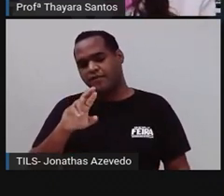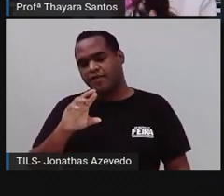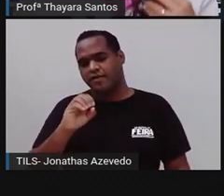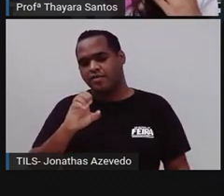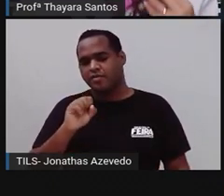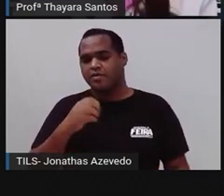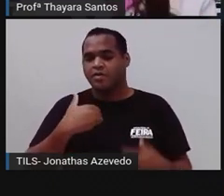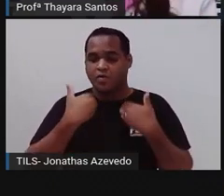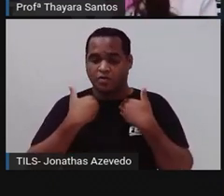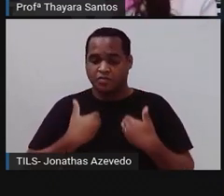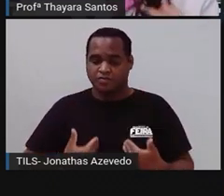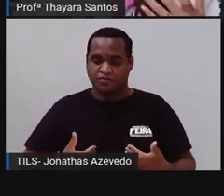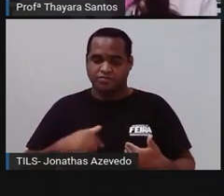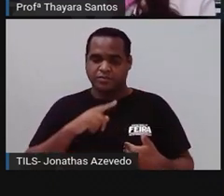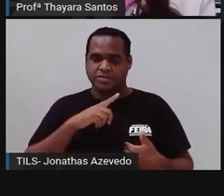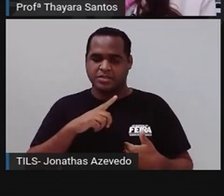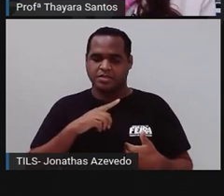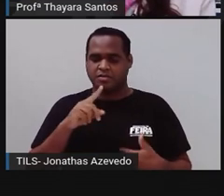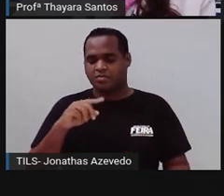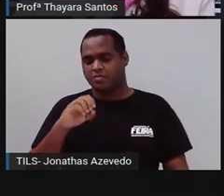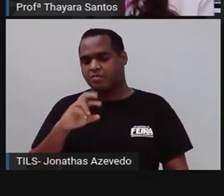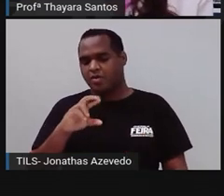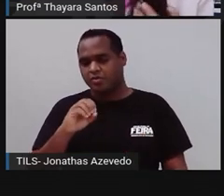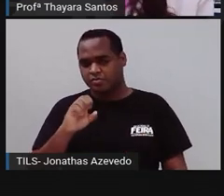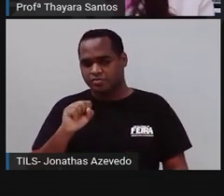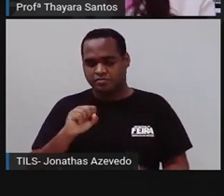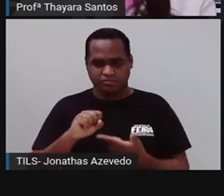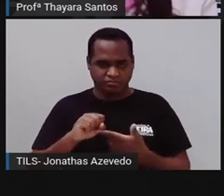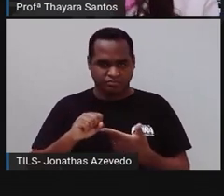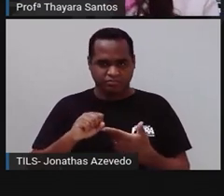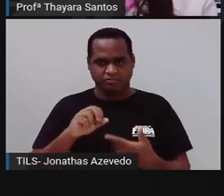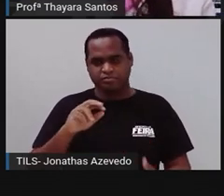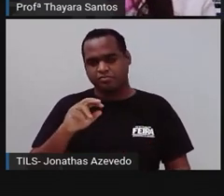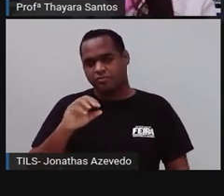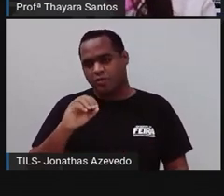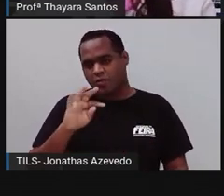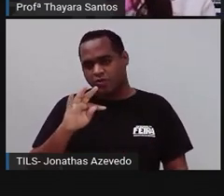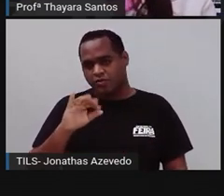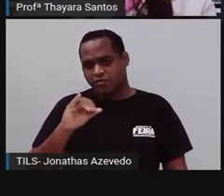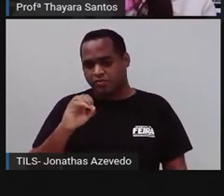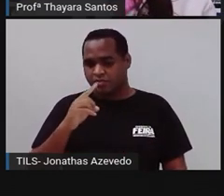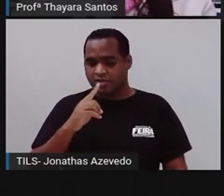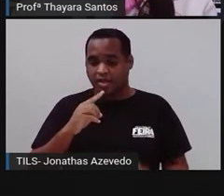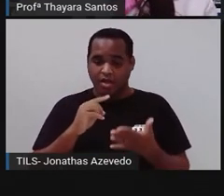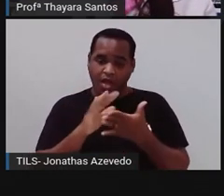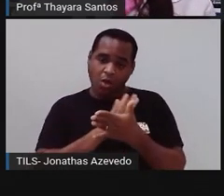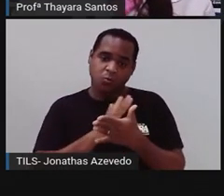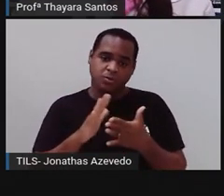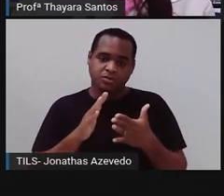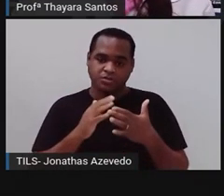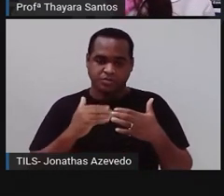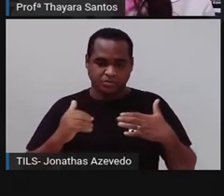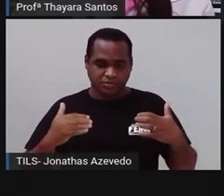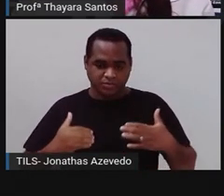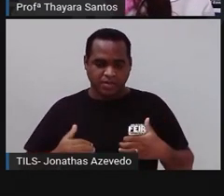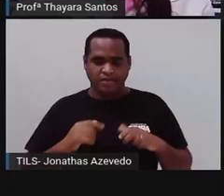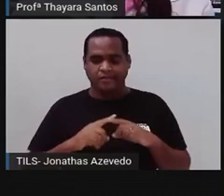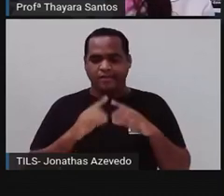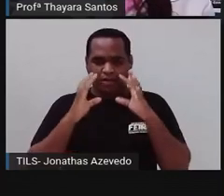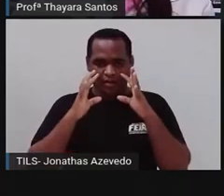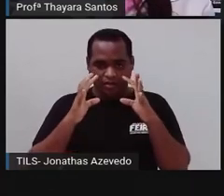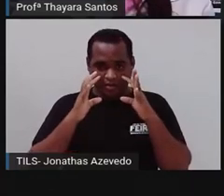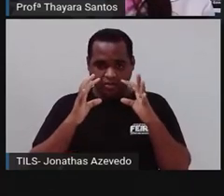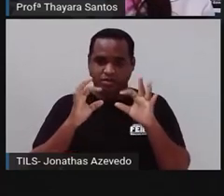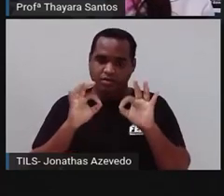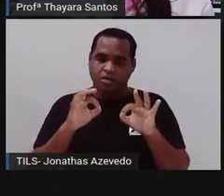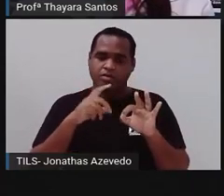um corpo coberto por poros, que também são chamados de ósteos, que são pequenas aberturas. Se a gente prestar atenção aqui, ó, tem